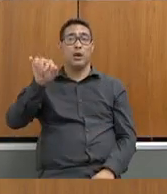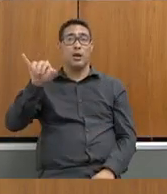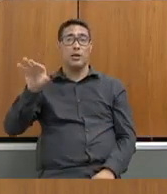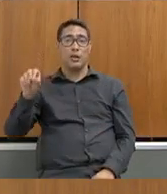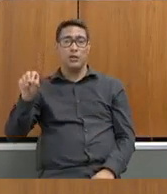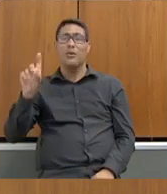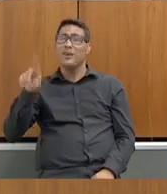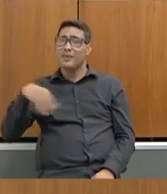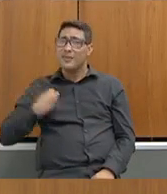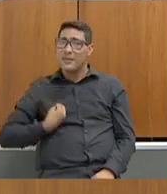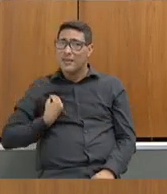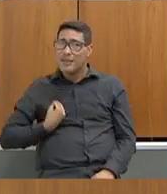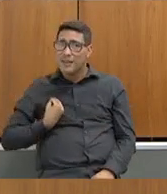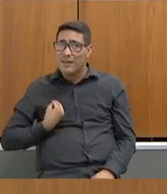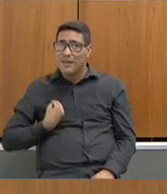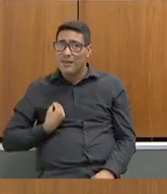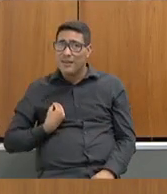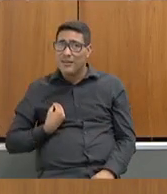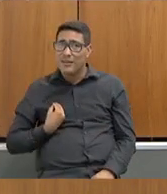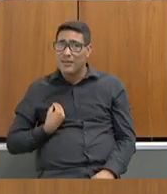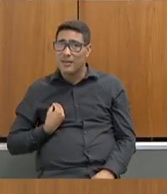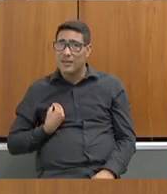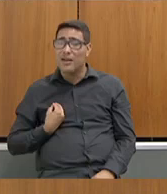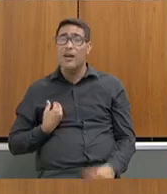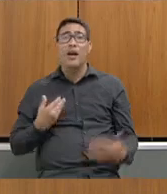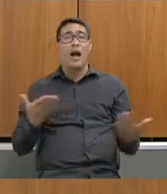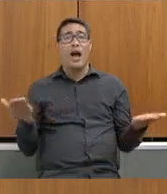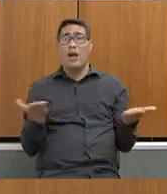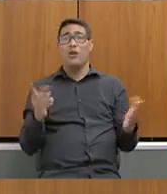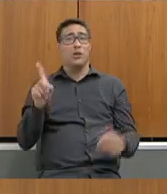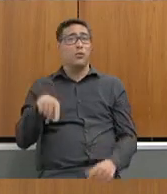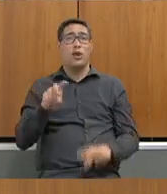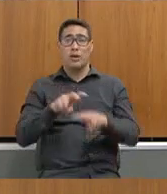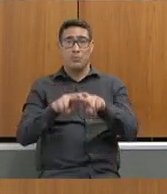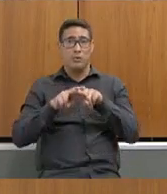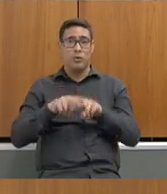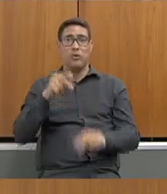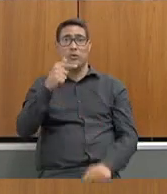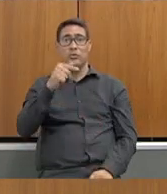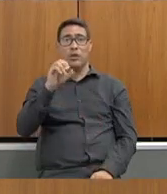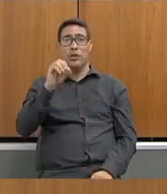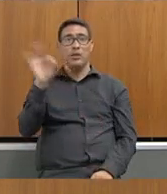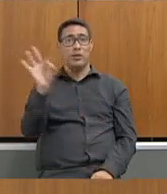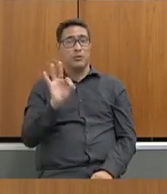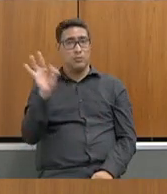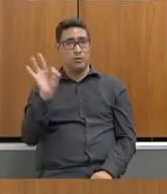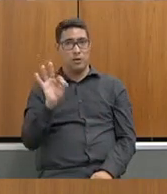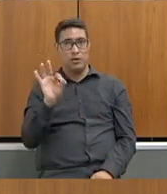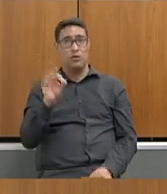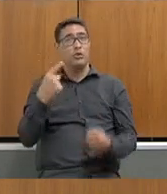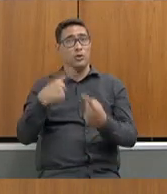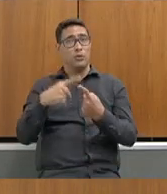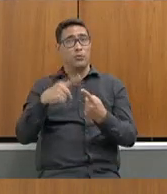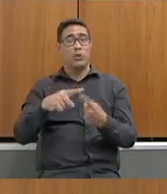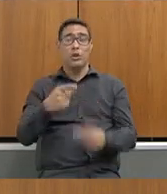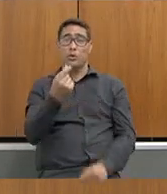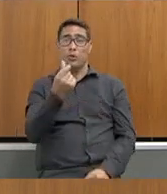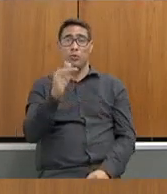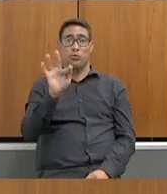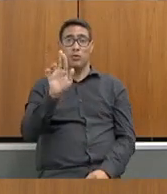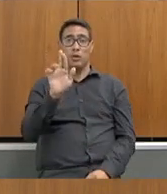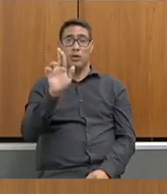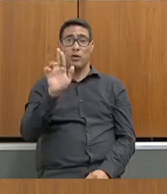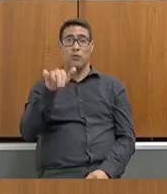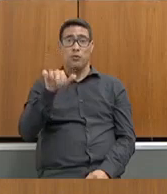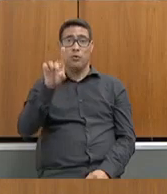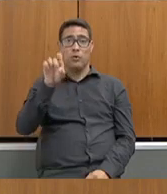Existe rateio? Agora não é por causa dos 70% apenas. Porque o recurso do Fundeb tem que ser investido no ano